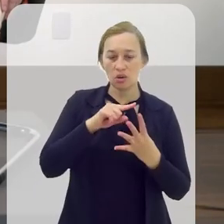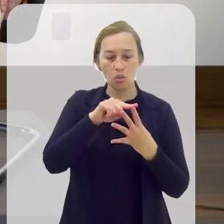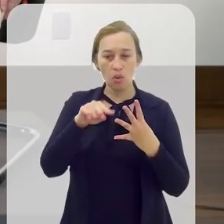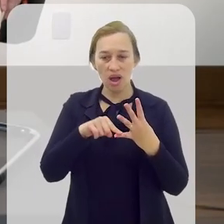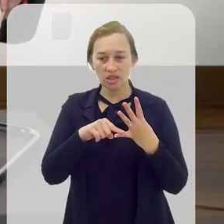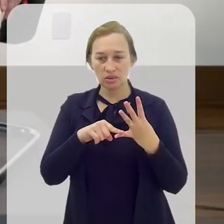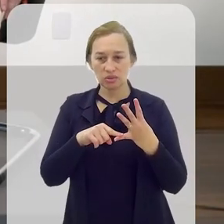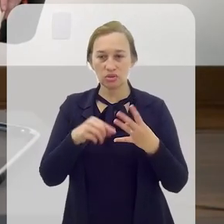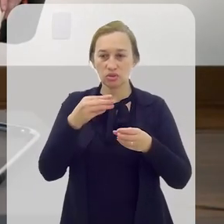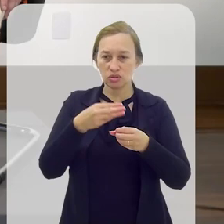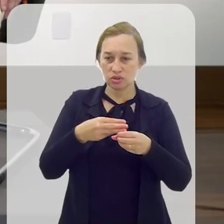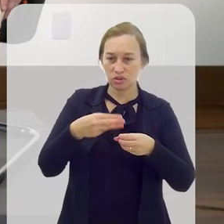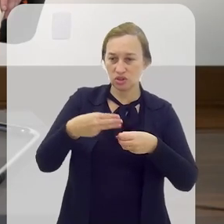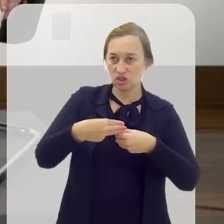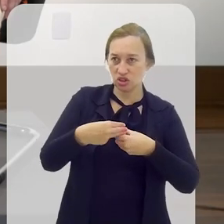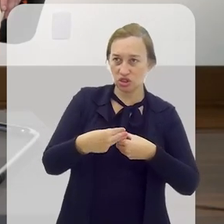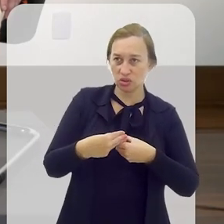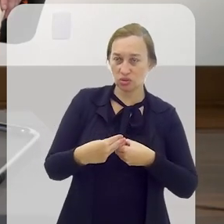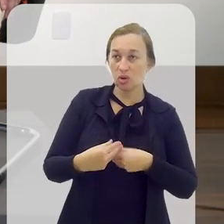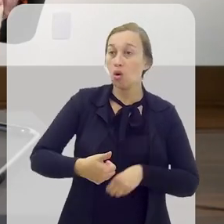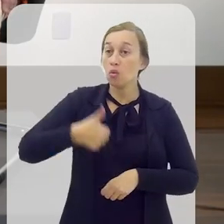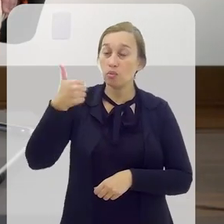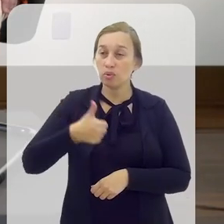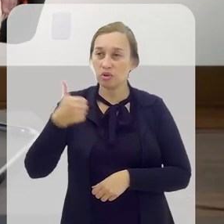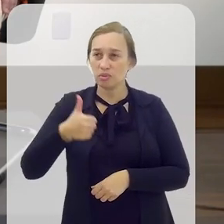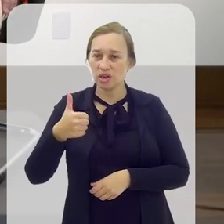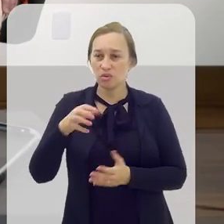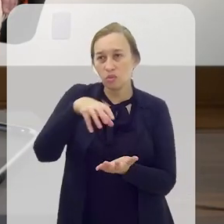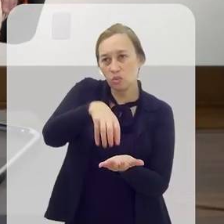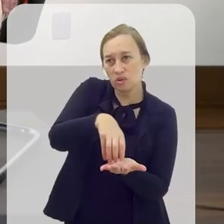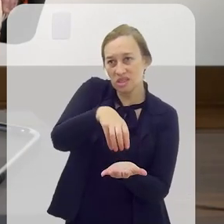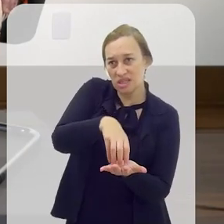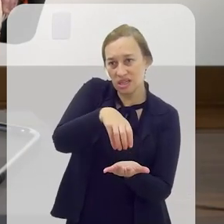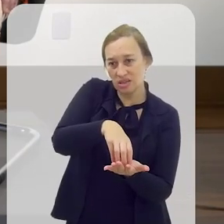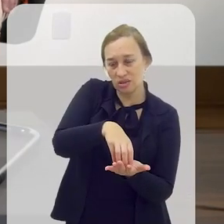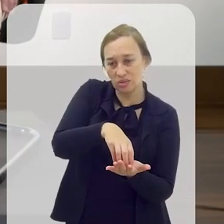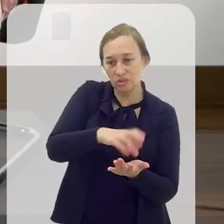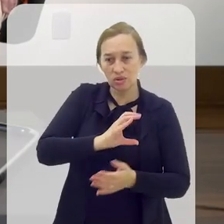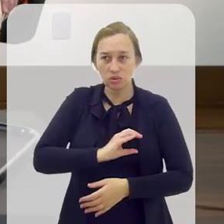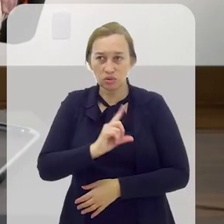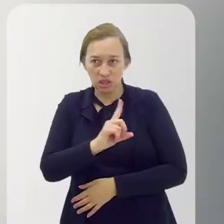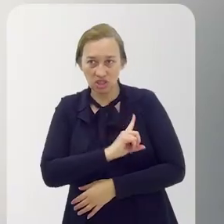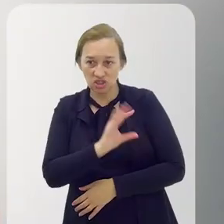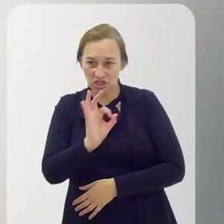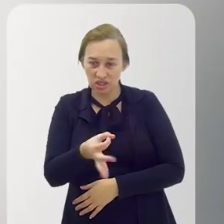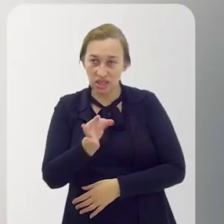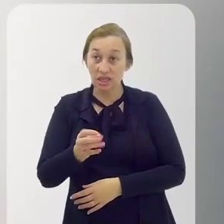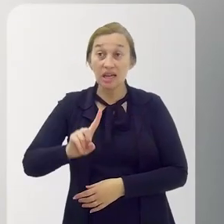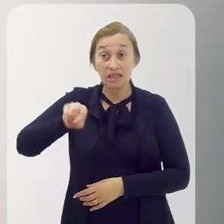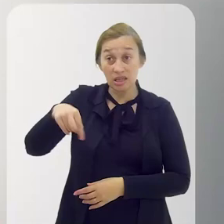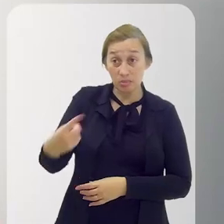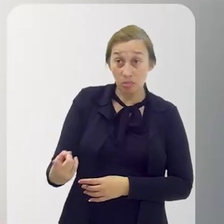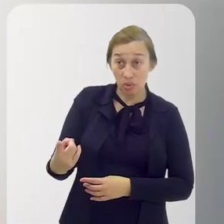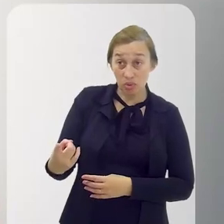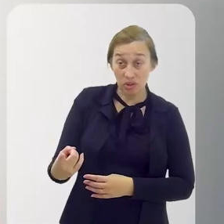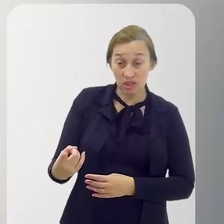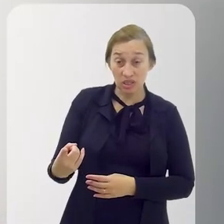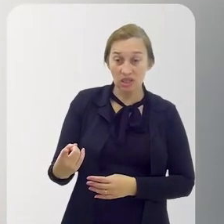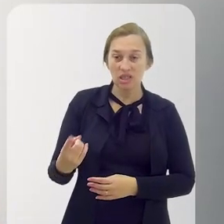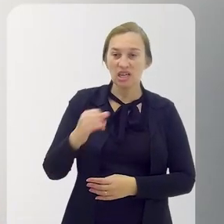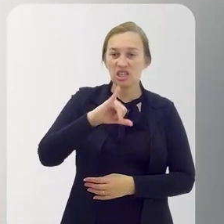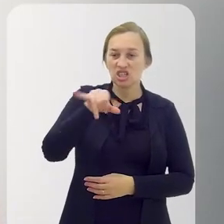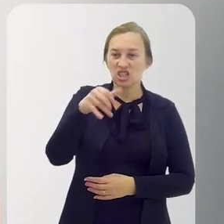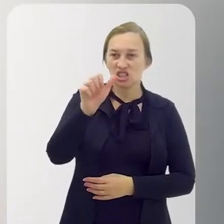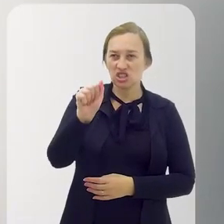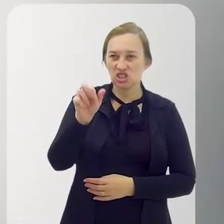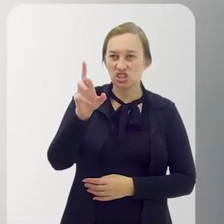porque Caxias tem quatro distritos. Se a gente for brincar, no primeiro foi o centro, a região de Duque de Caxias de fato. Depois